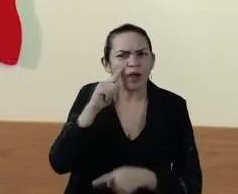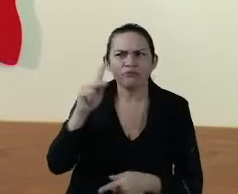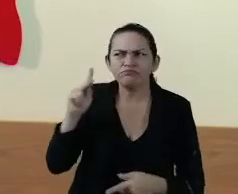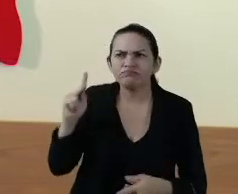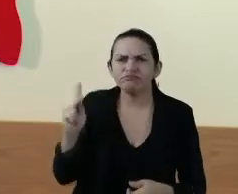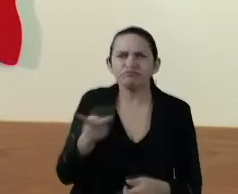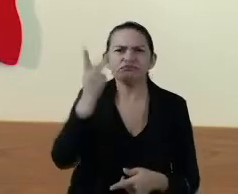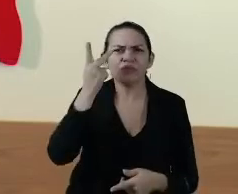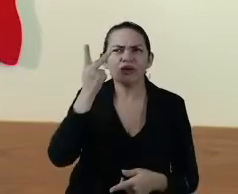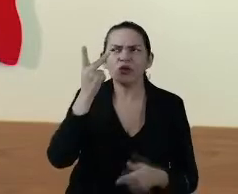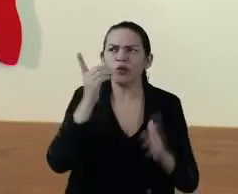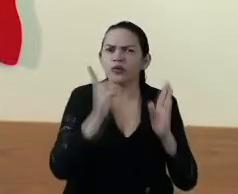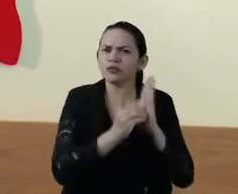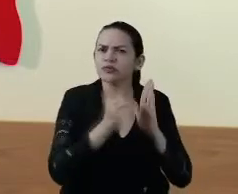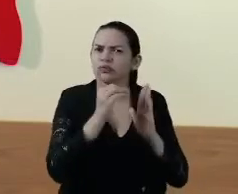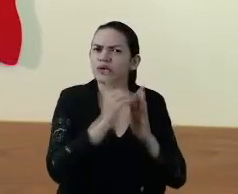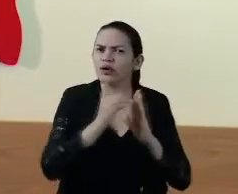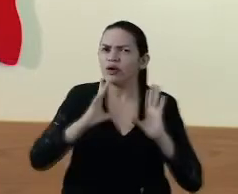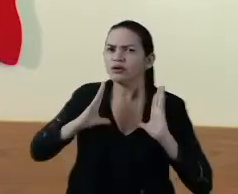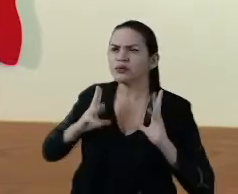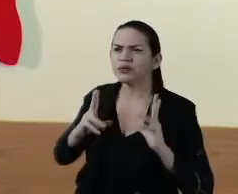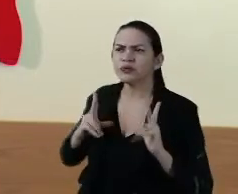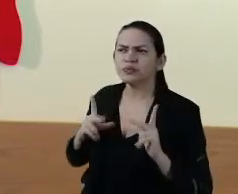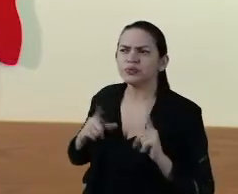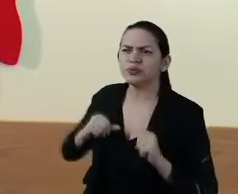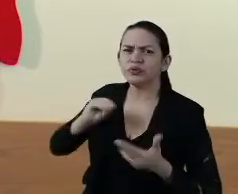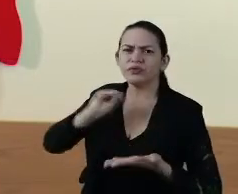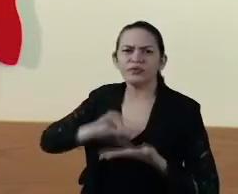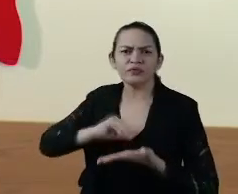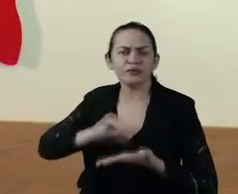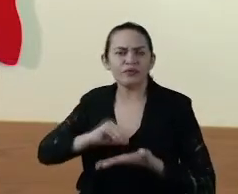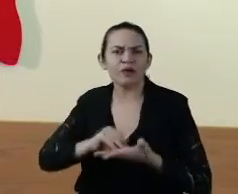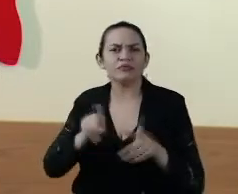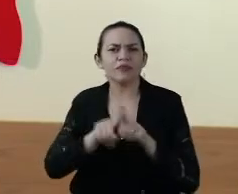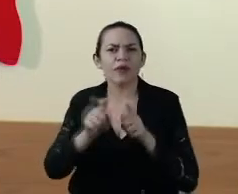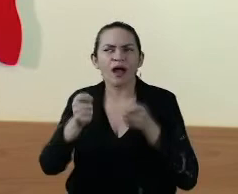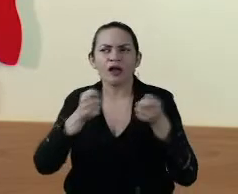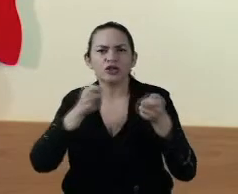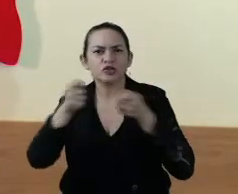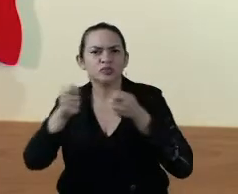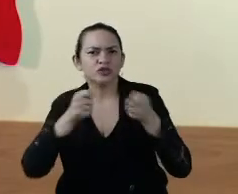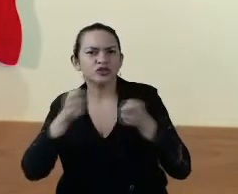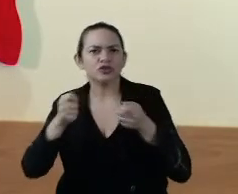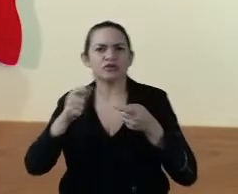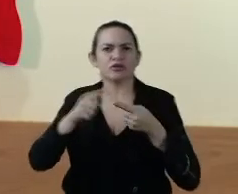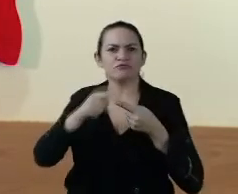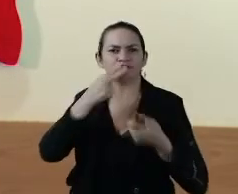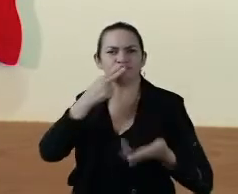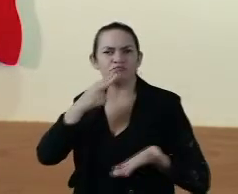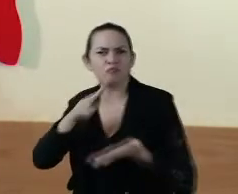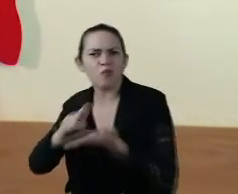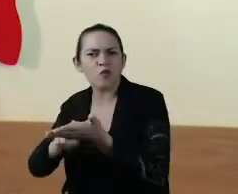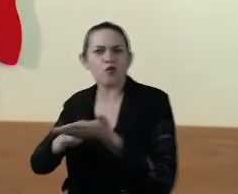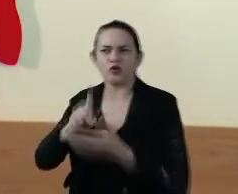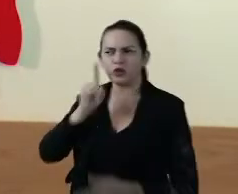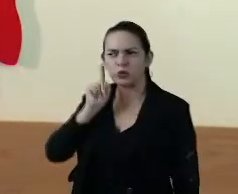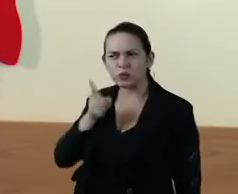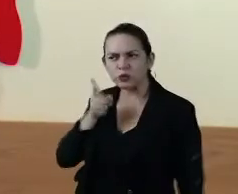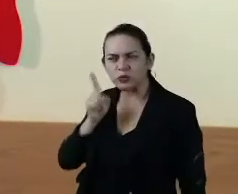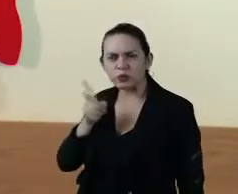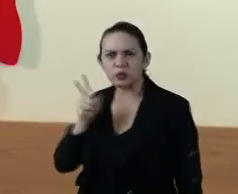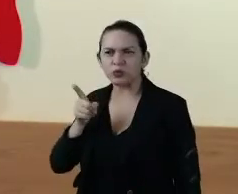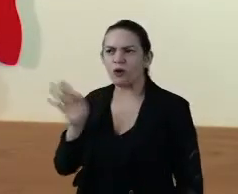em relação às normas sanitárias, além das providências administrativas, advertência, multa,